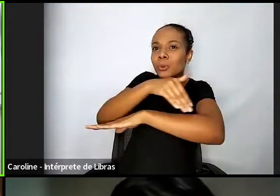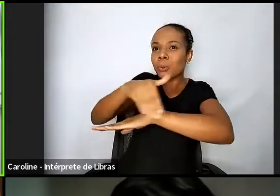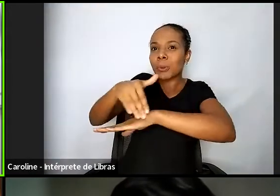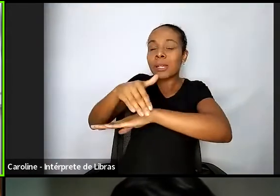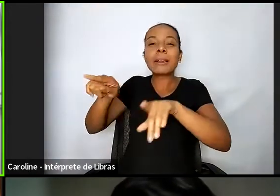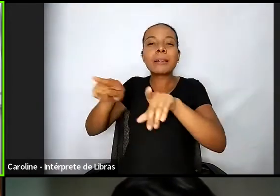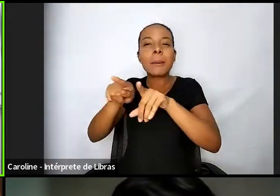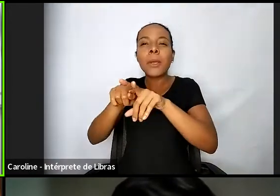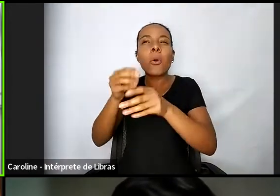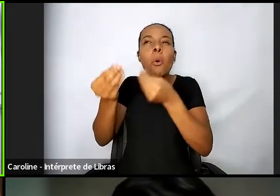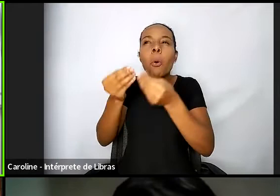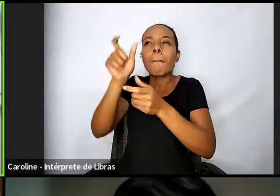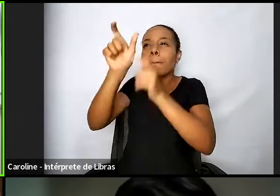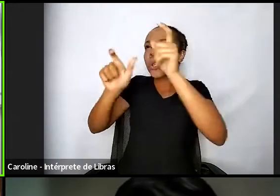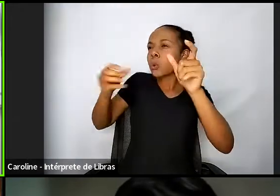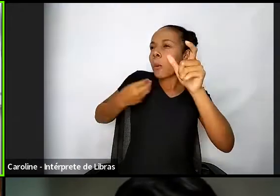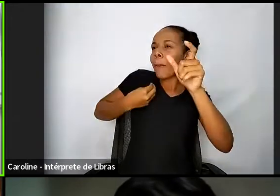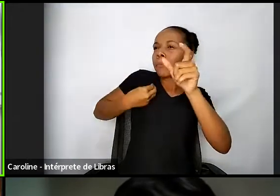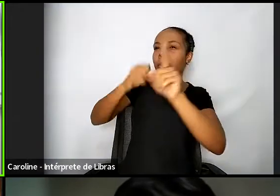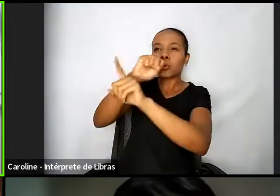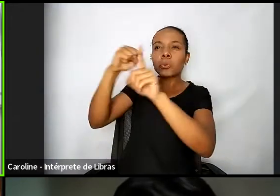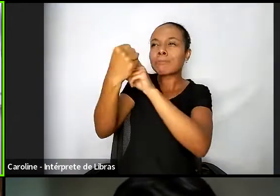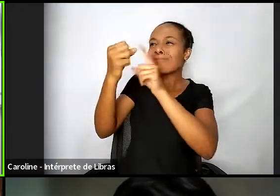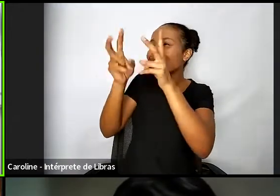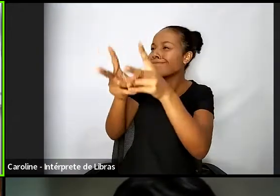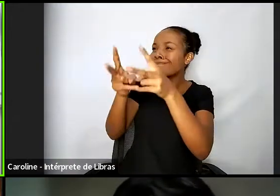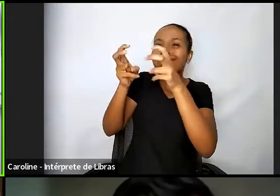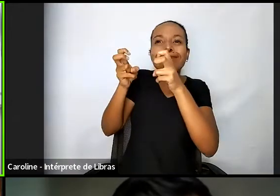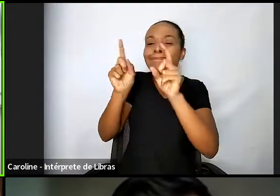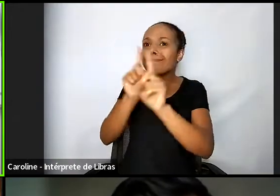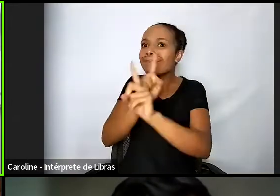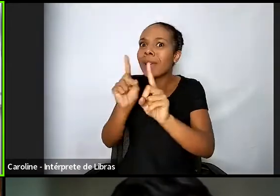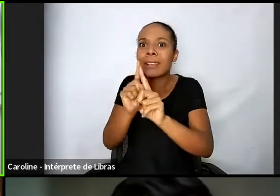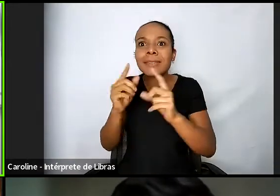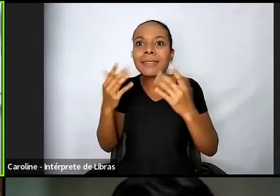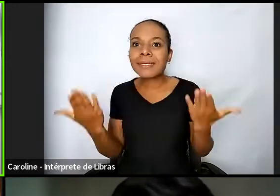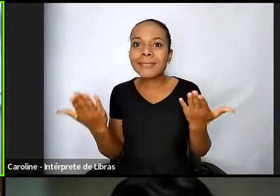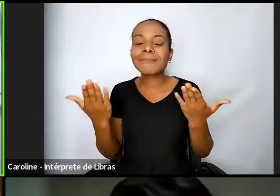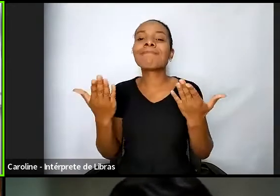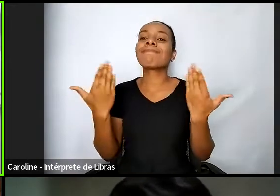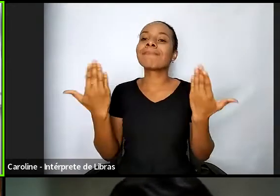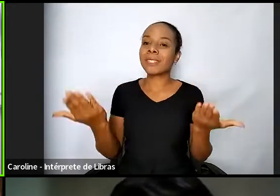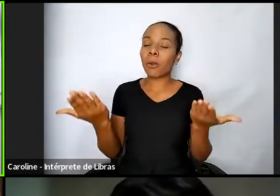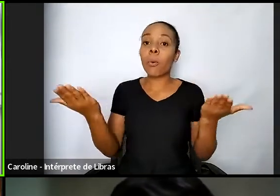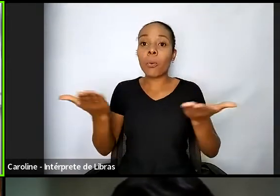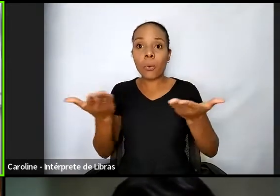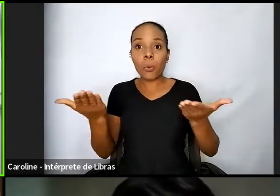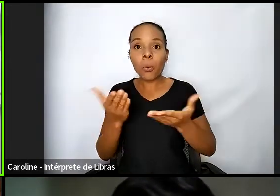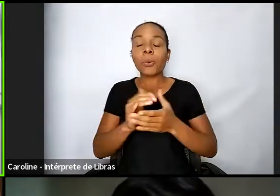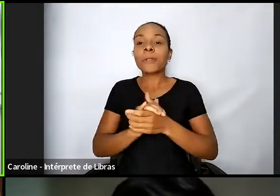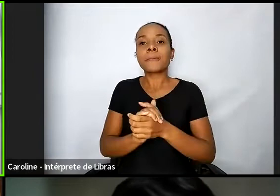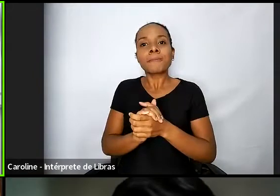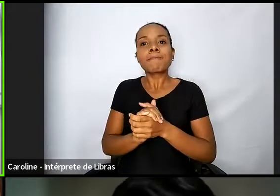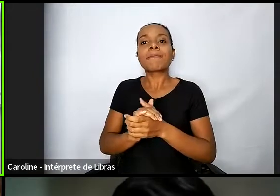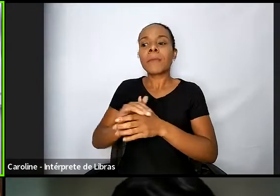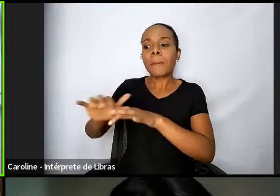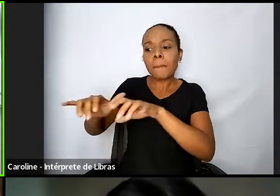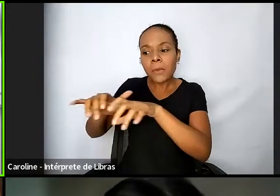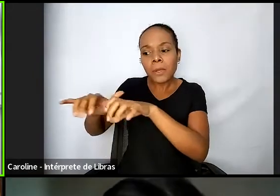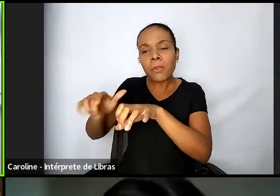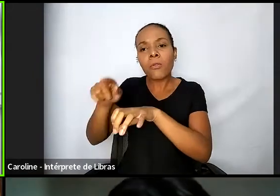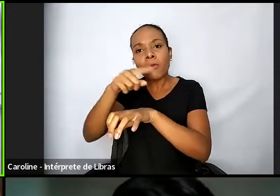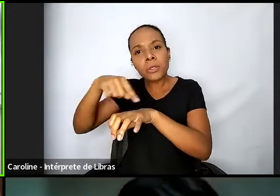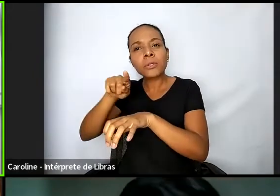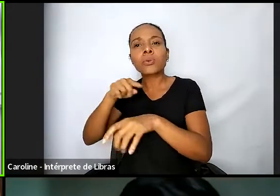eu convido a todos que nos assistem para enviar suas perguntas via chat para podermos ampliar esse